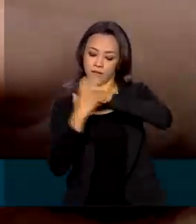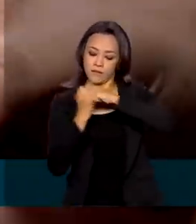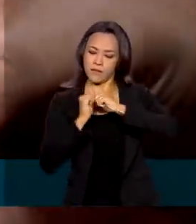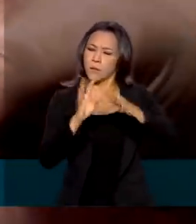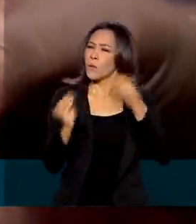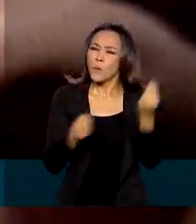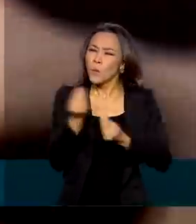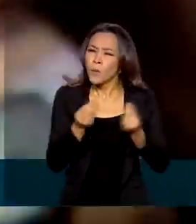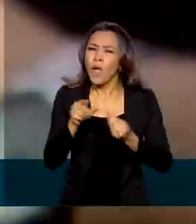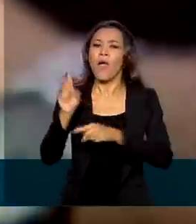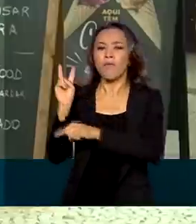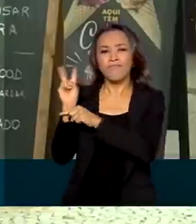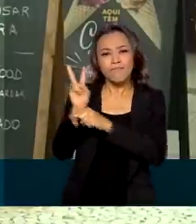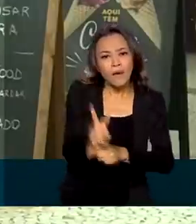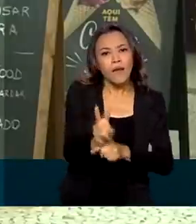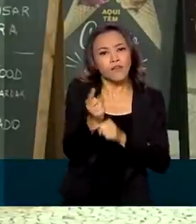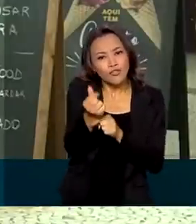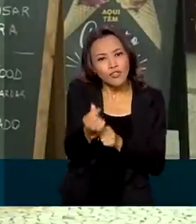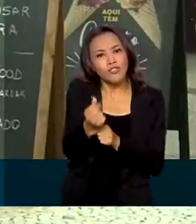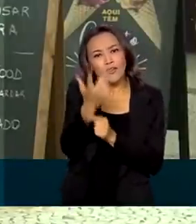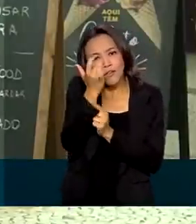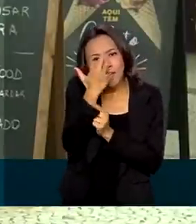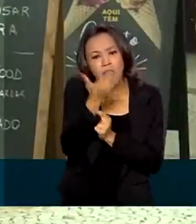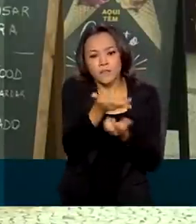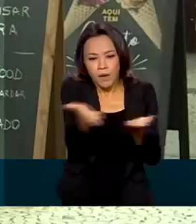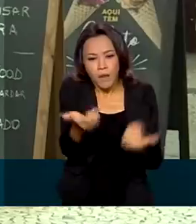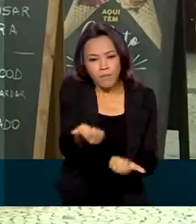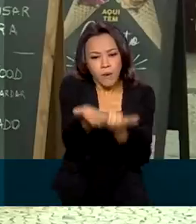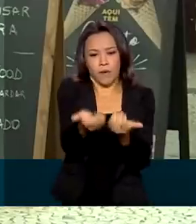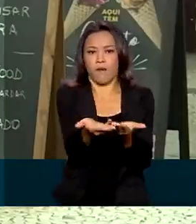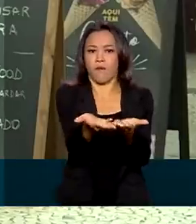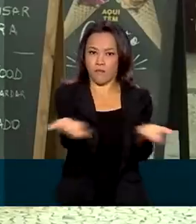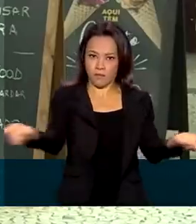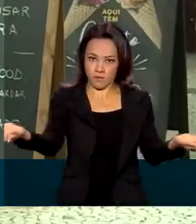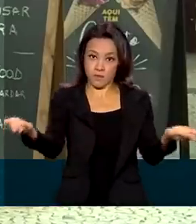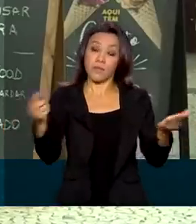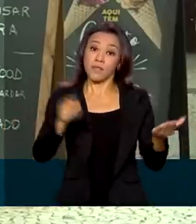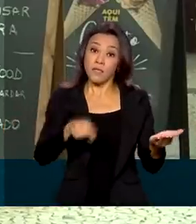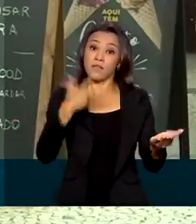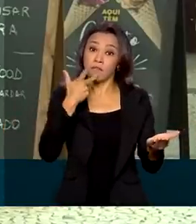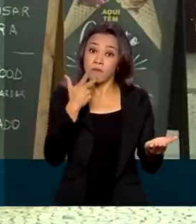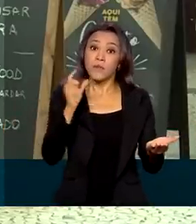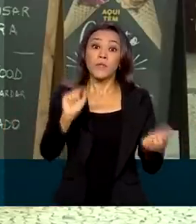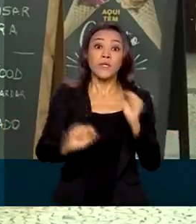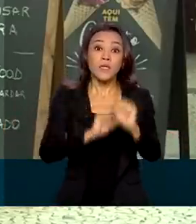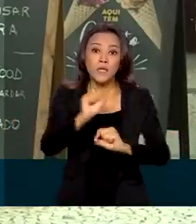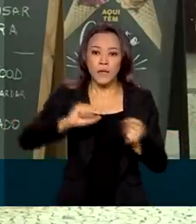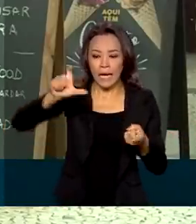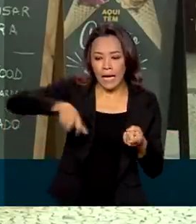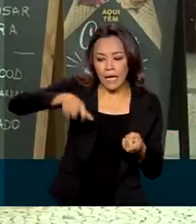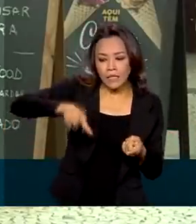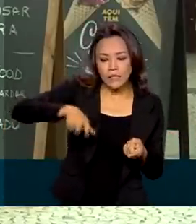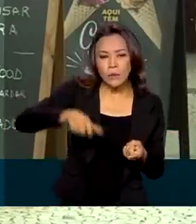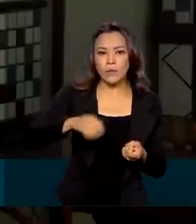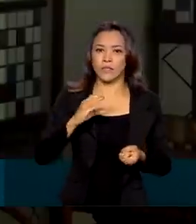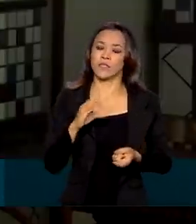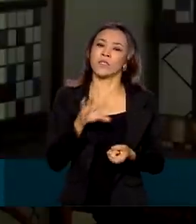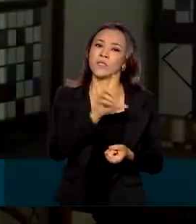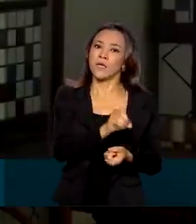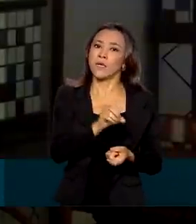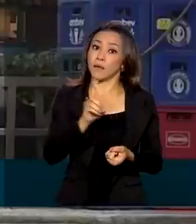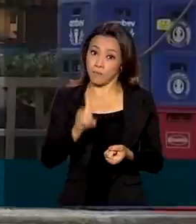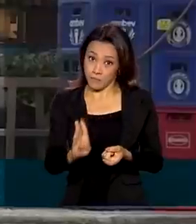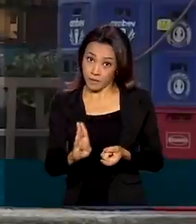empréstimo facilitado para os pequenos negócios e determinou que o fluxo de cartões de débito e crédito